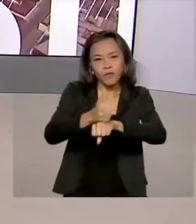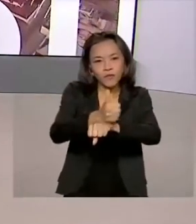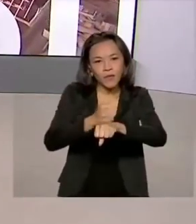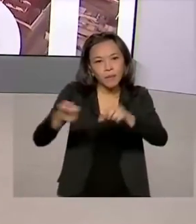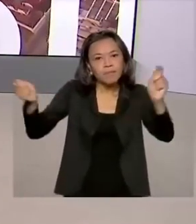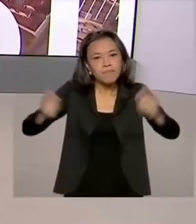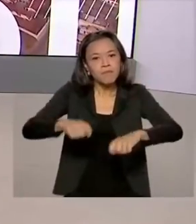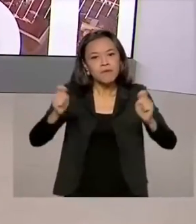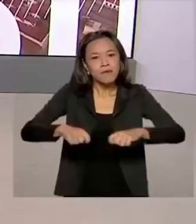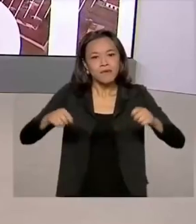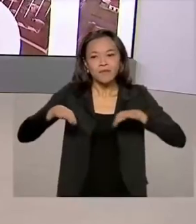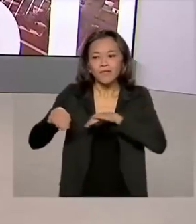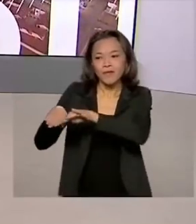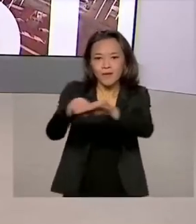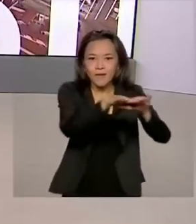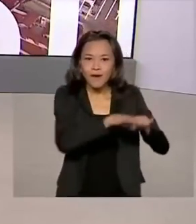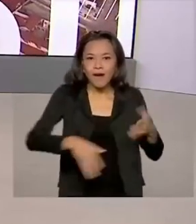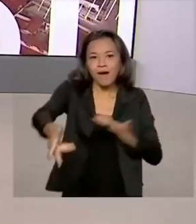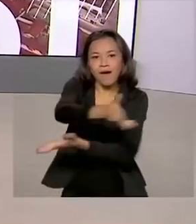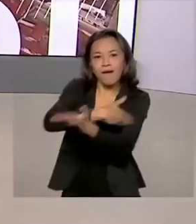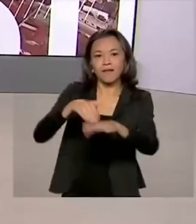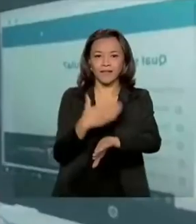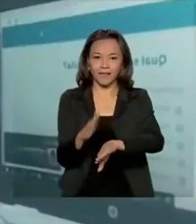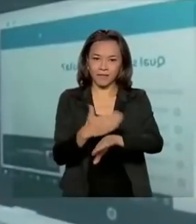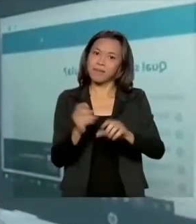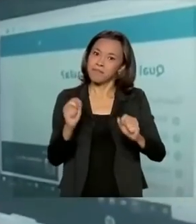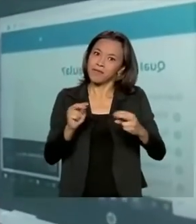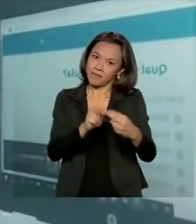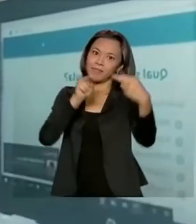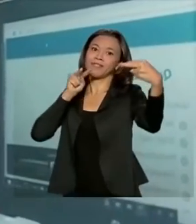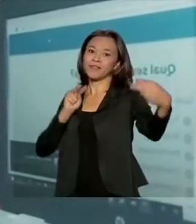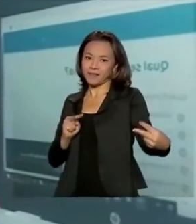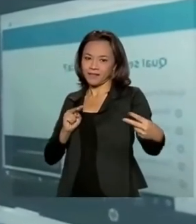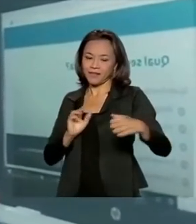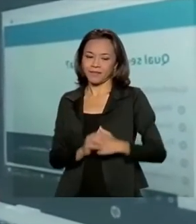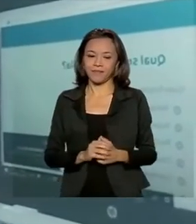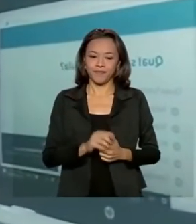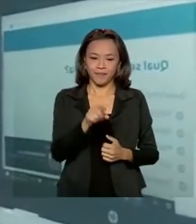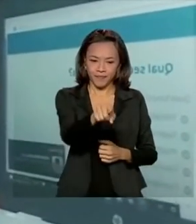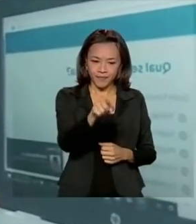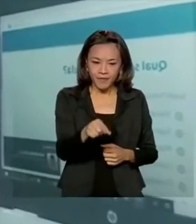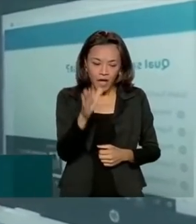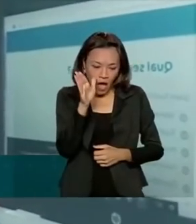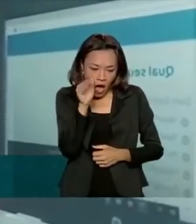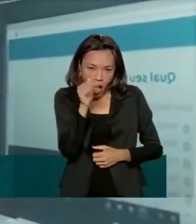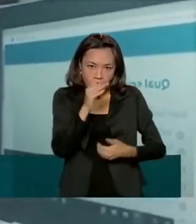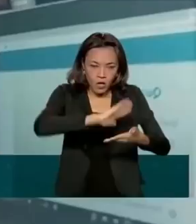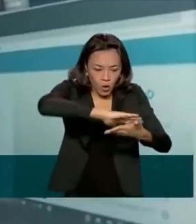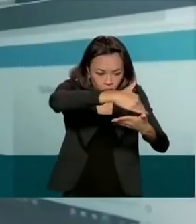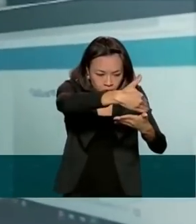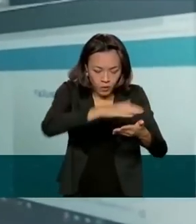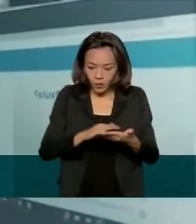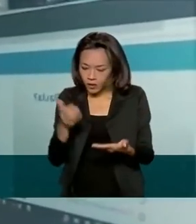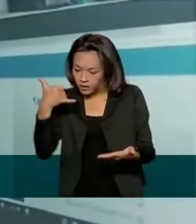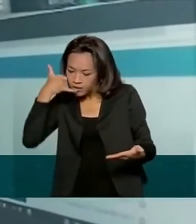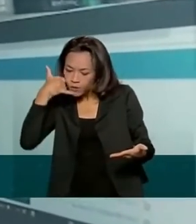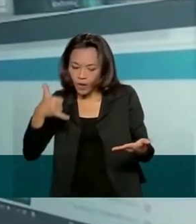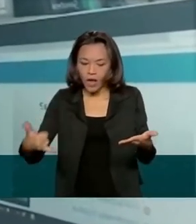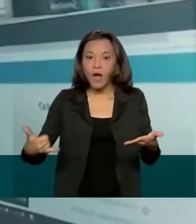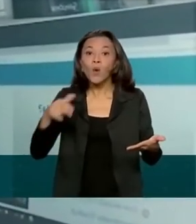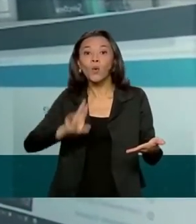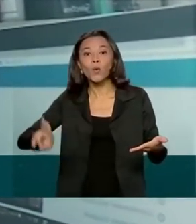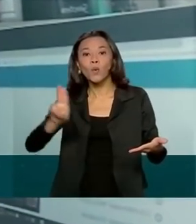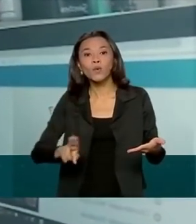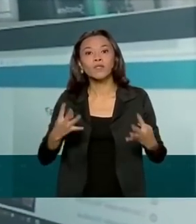mesma capacitação, mesmo que à distância. De olho no computador e no celular, Paula usa a tecnologia